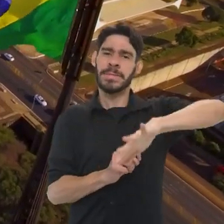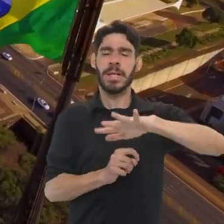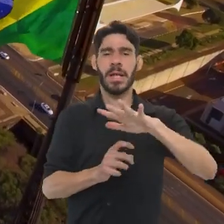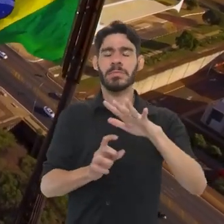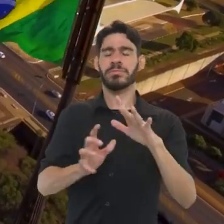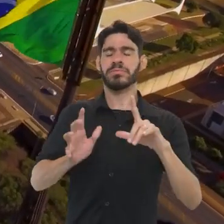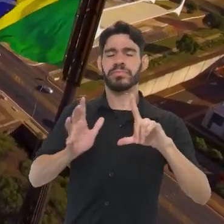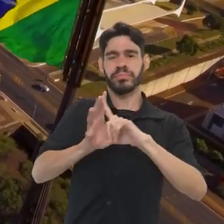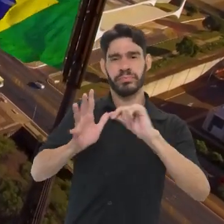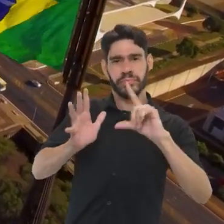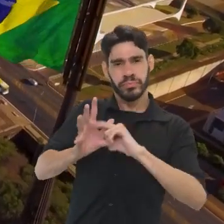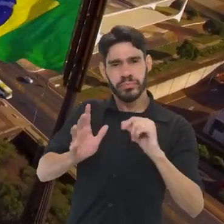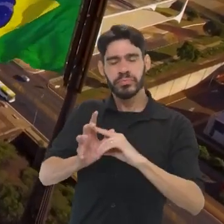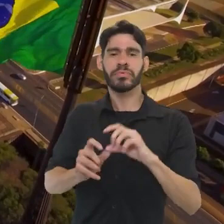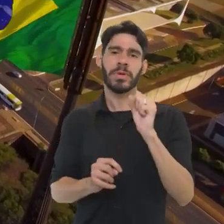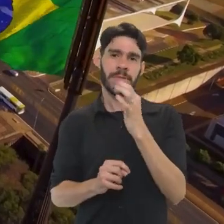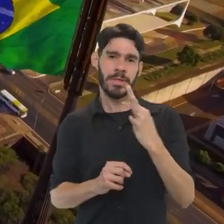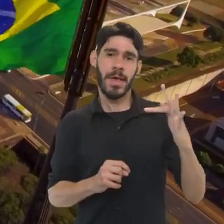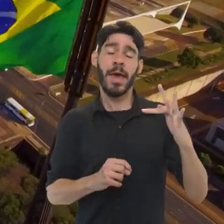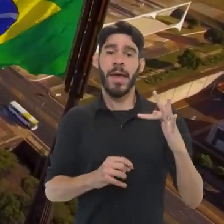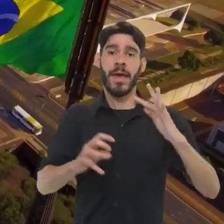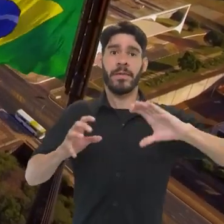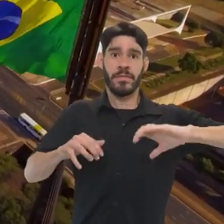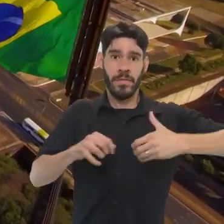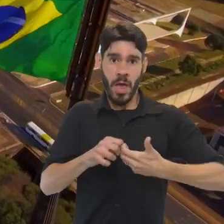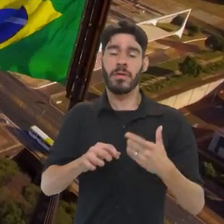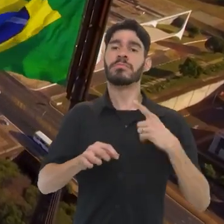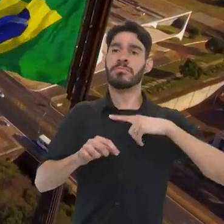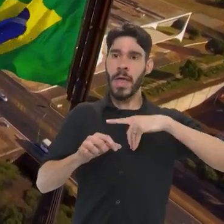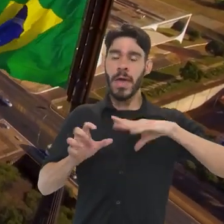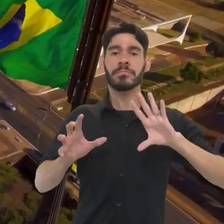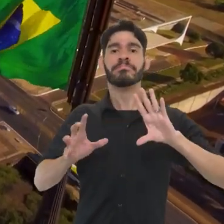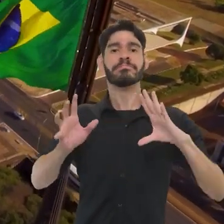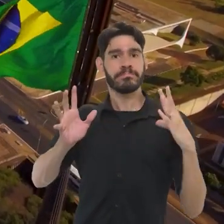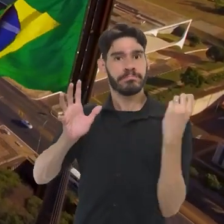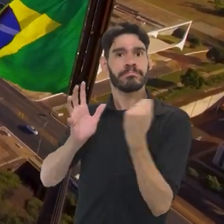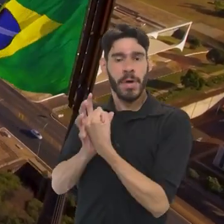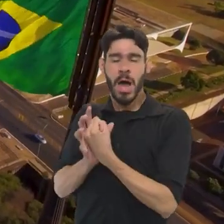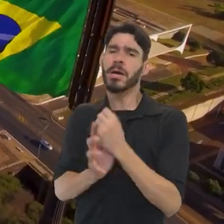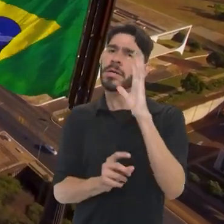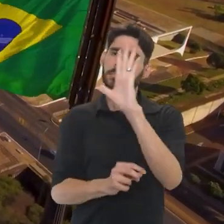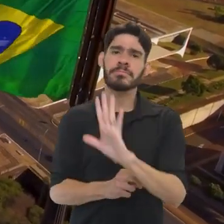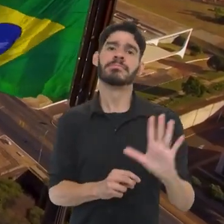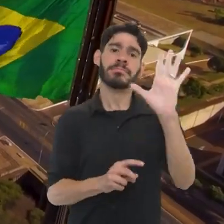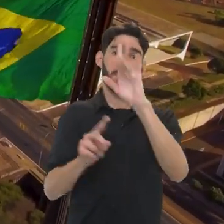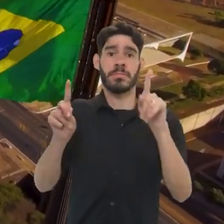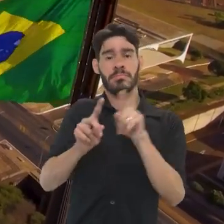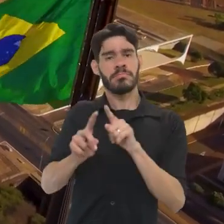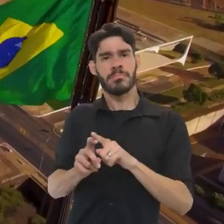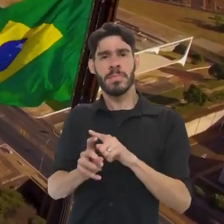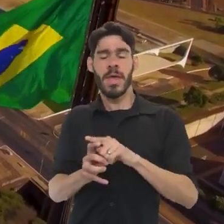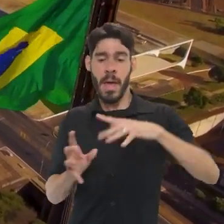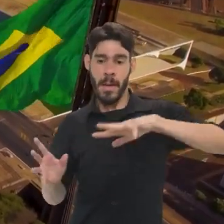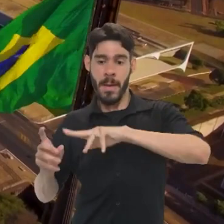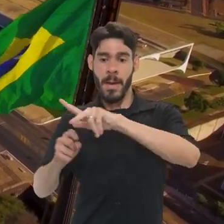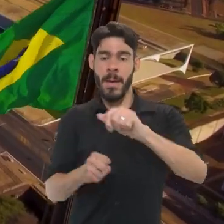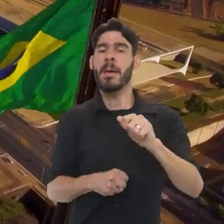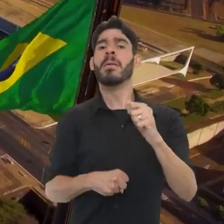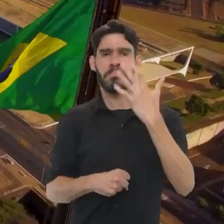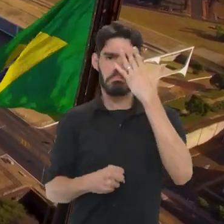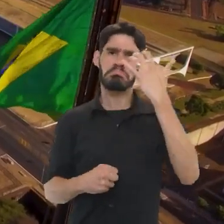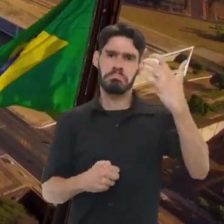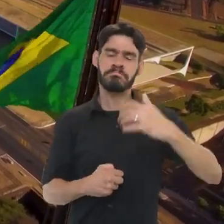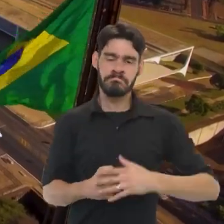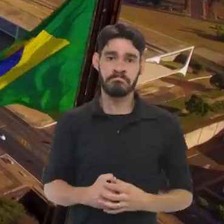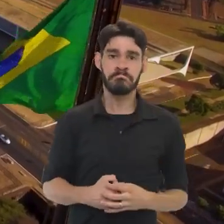Poderes, do Palácio Planalto, o STF e Congresso Nacional, compõem esse patrimônio tombado em nível nacional e também reconhecido em